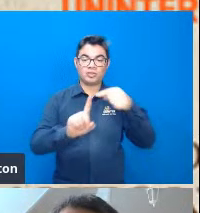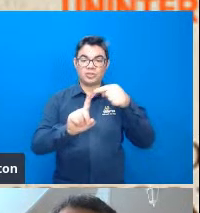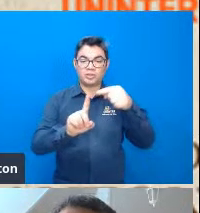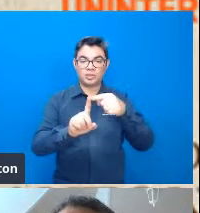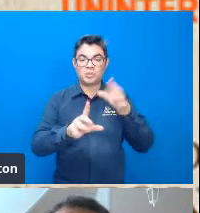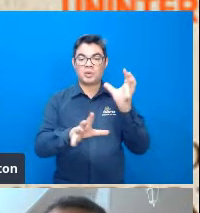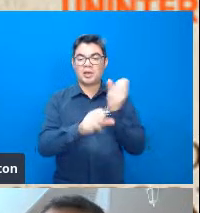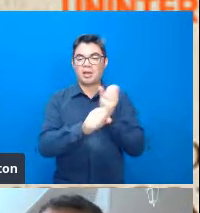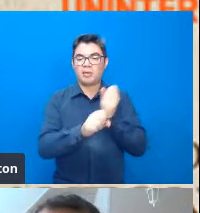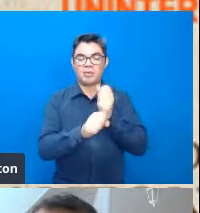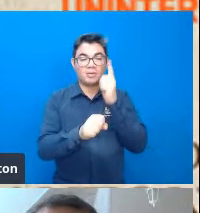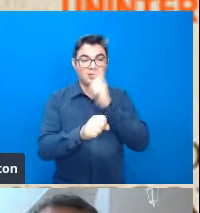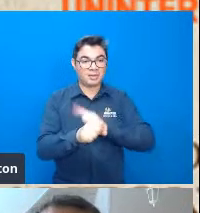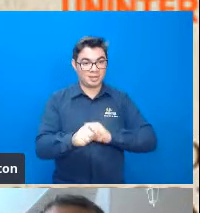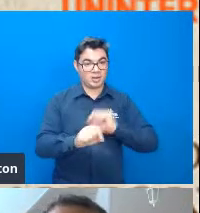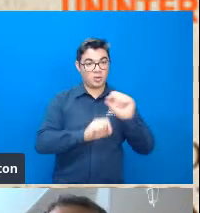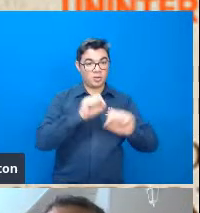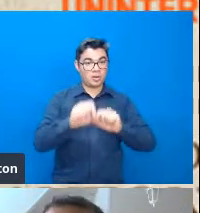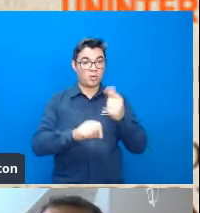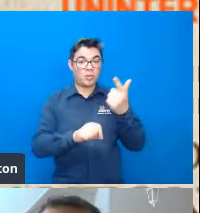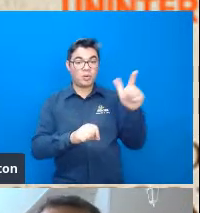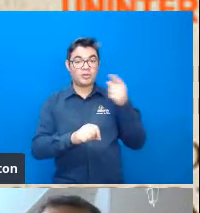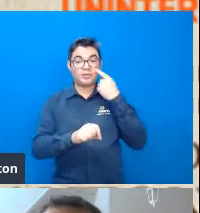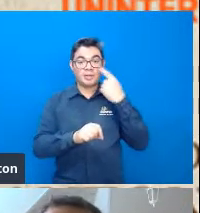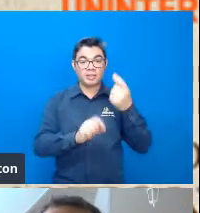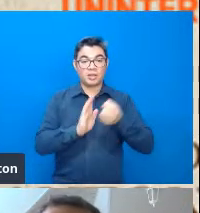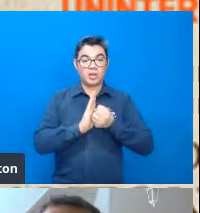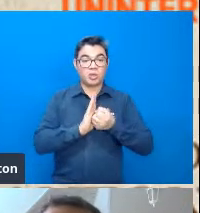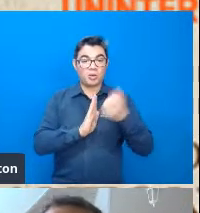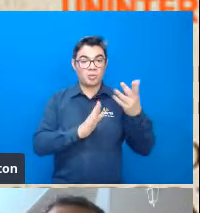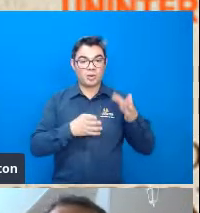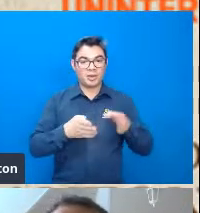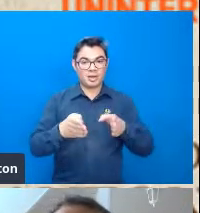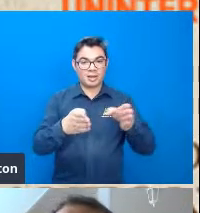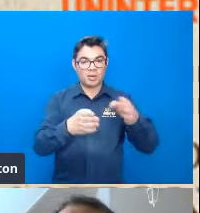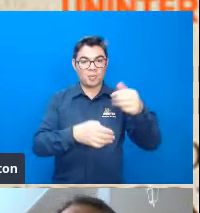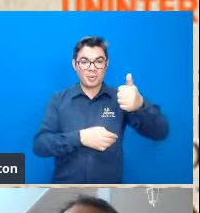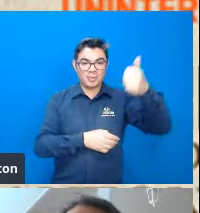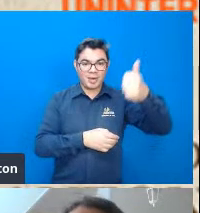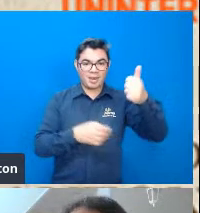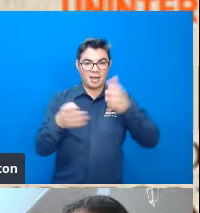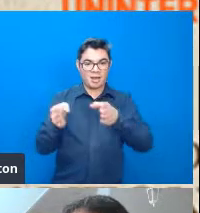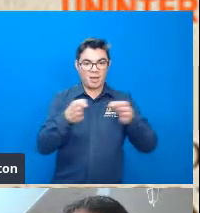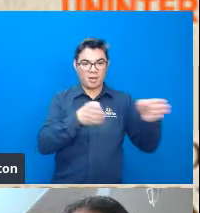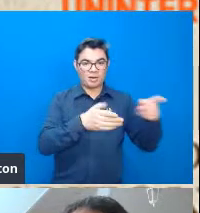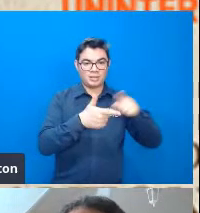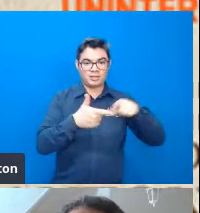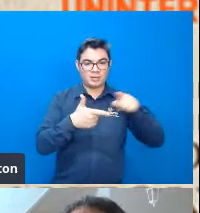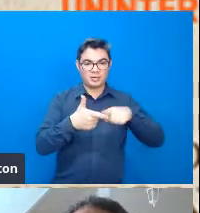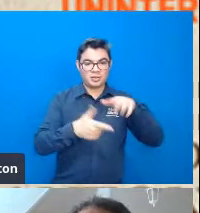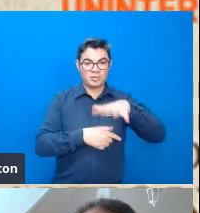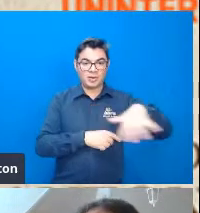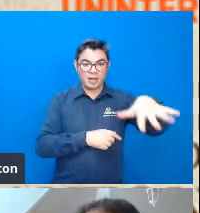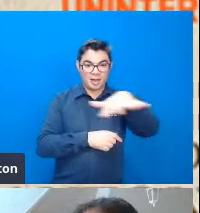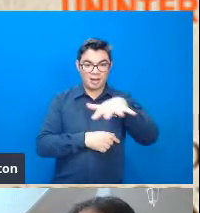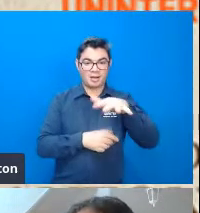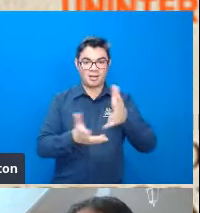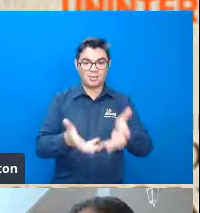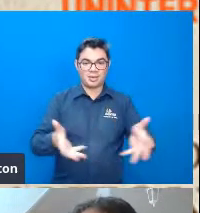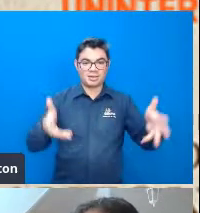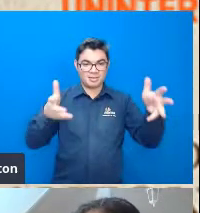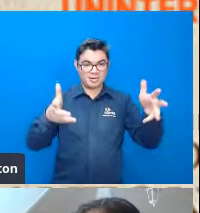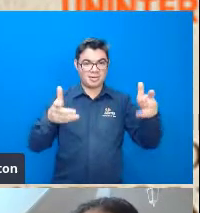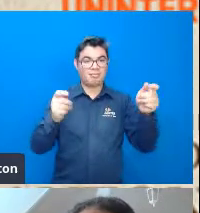cálculo um outro cálculo o número de canais de primeira ordem dividido pela área da bacia isso daí vai te dar